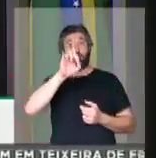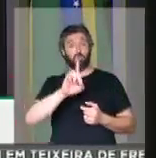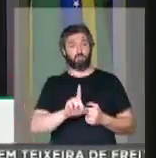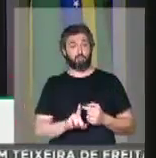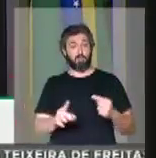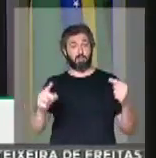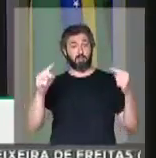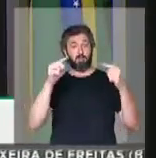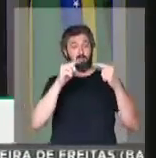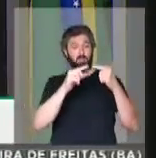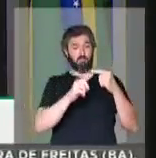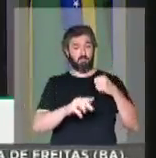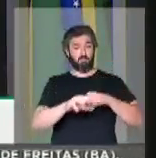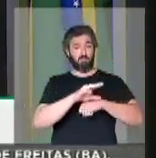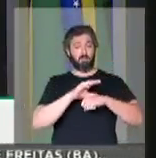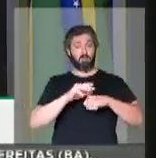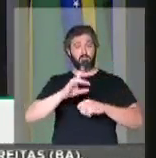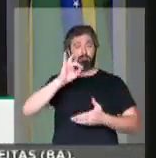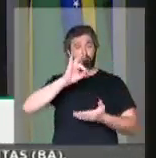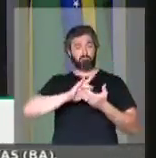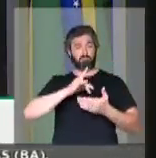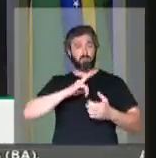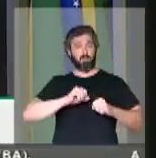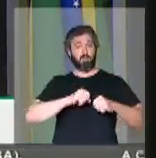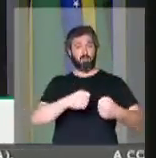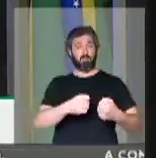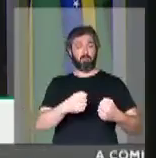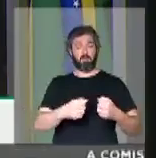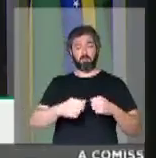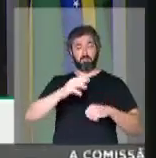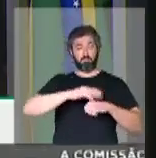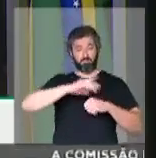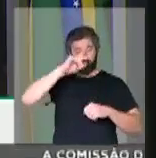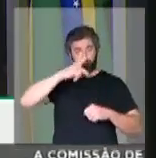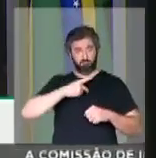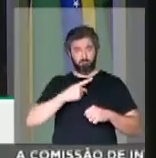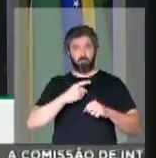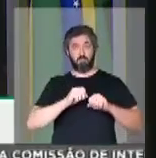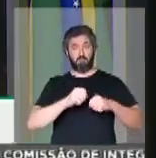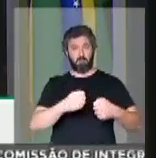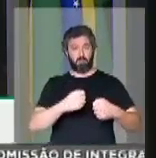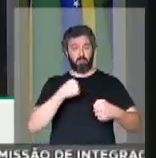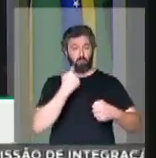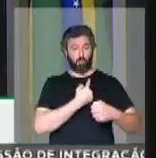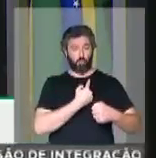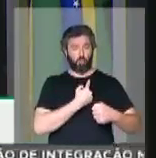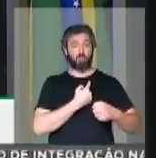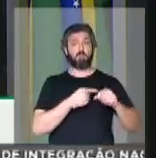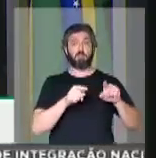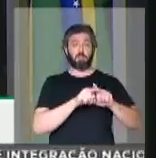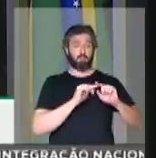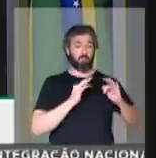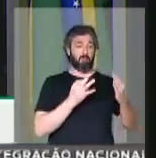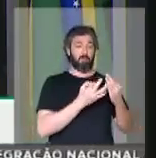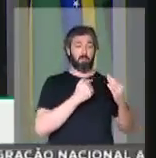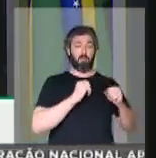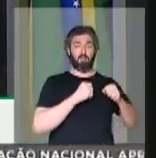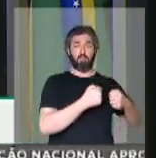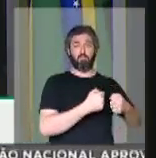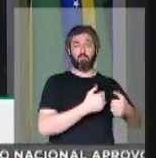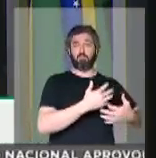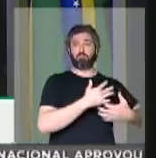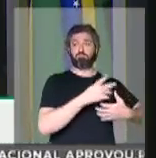constitucional à legítima defesa, a possibilidade de defendermos a nós e as nossas famílias.